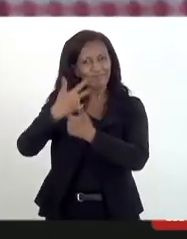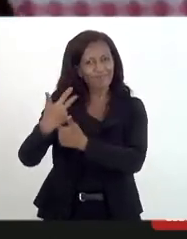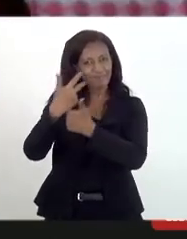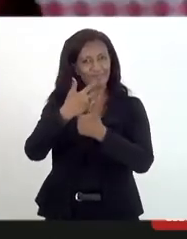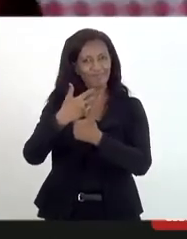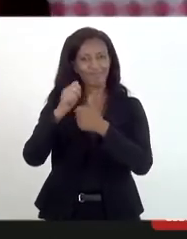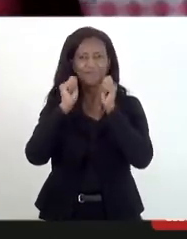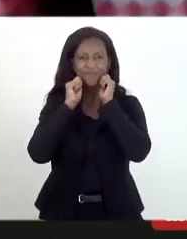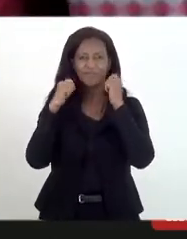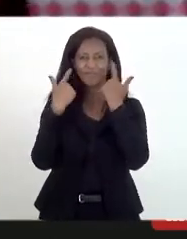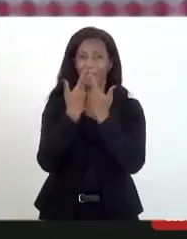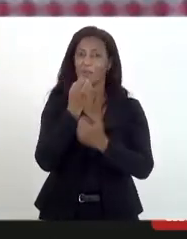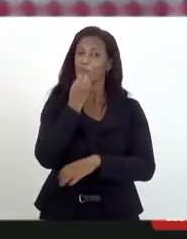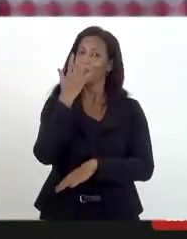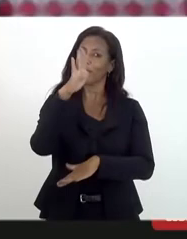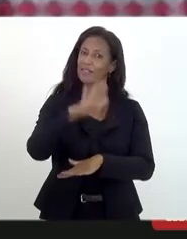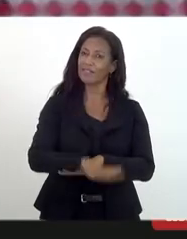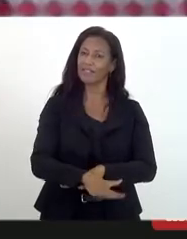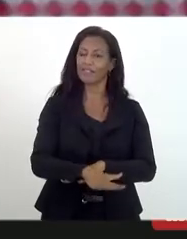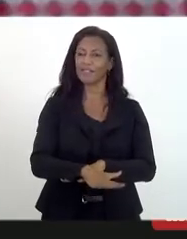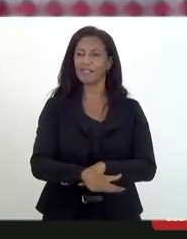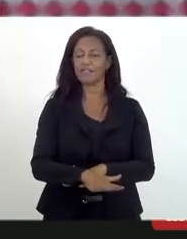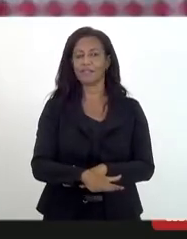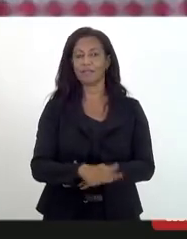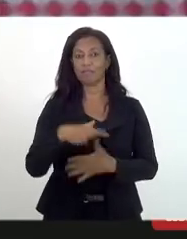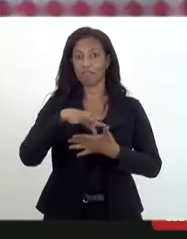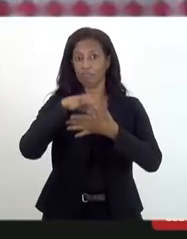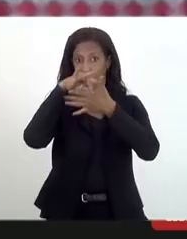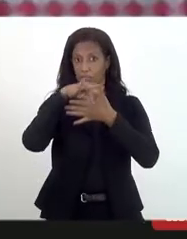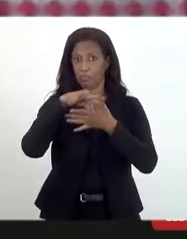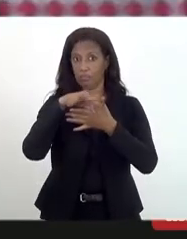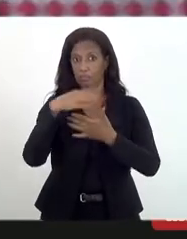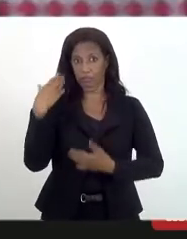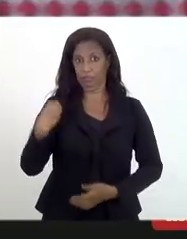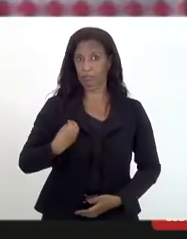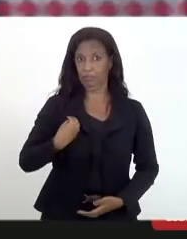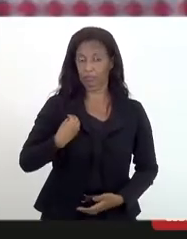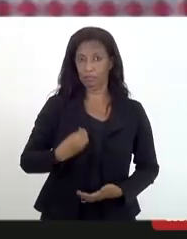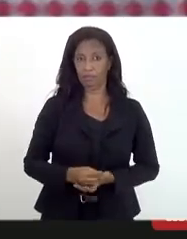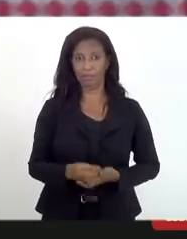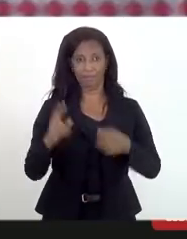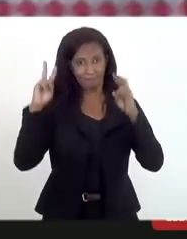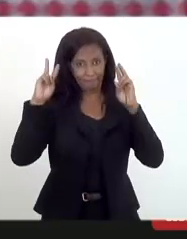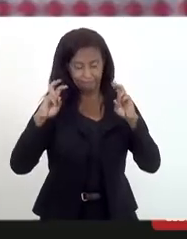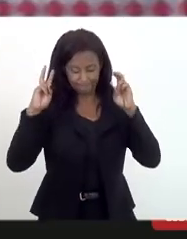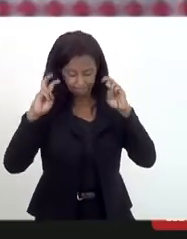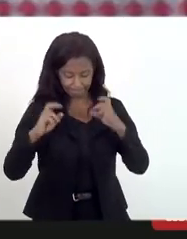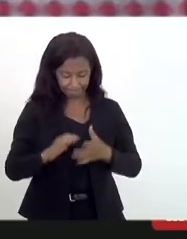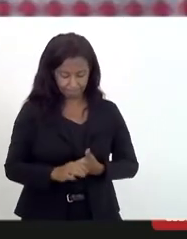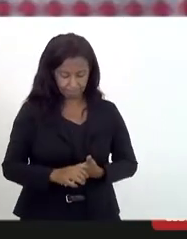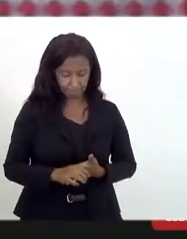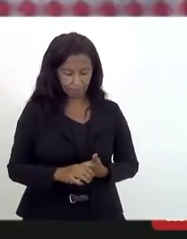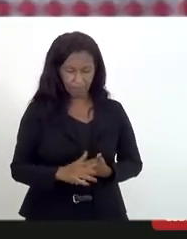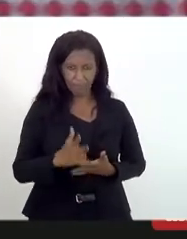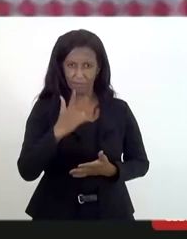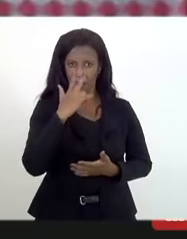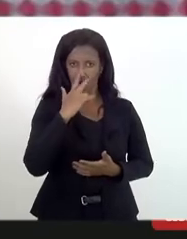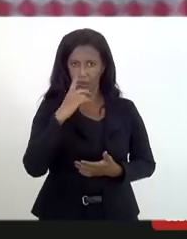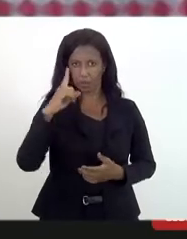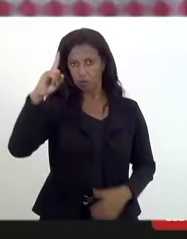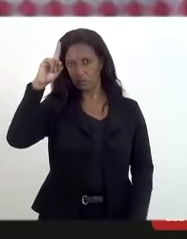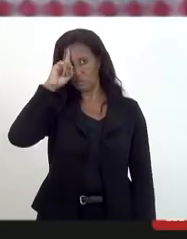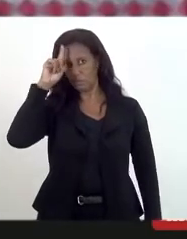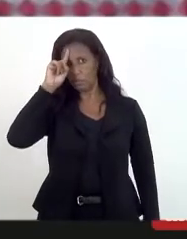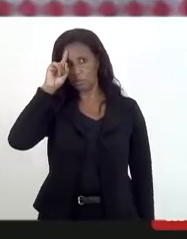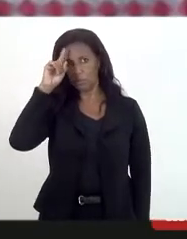TV Ales, boa tarde às autoridades aqui presentes. esse tema é um tema que se agrava cada vez mais. Eu